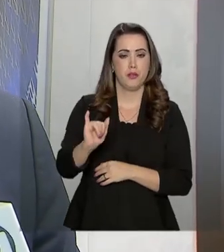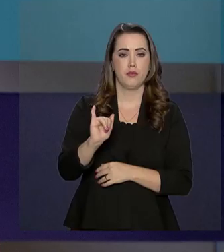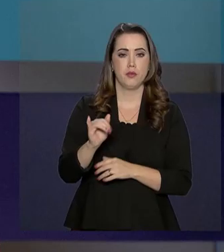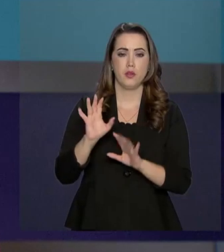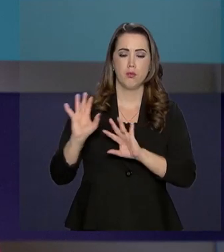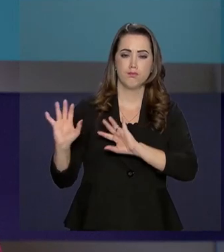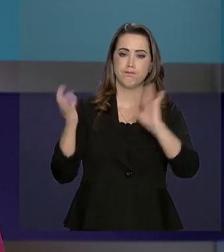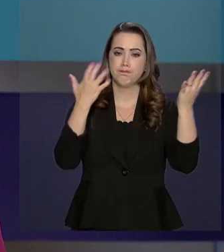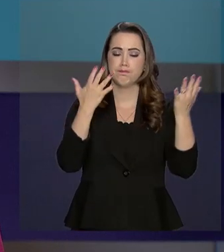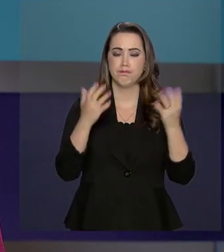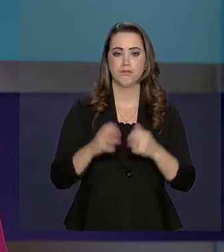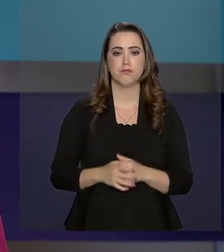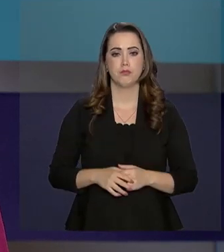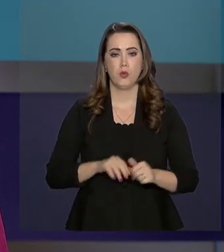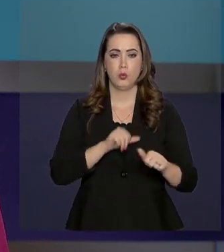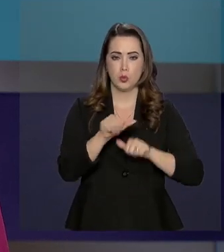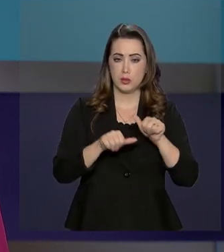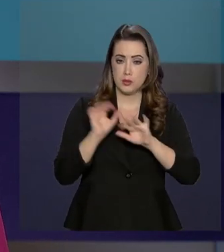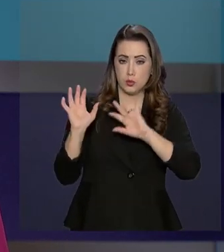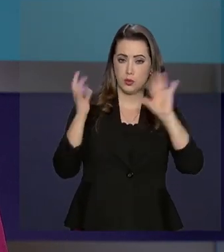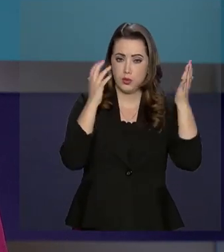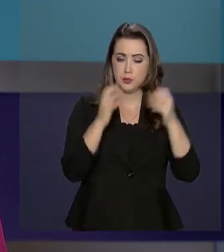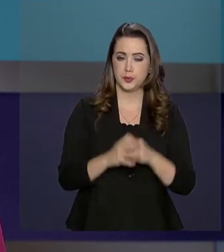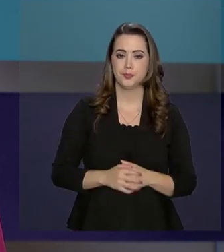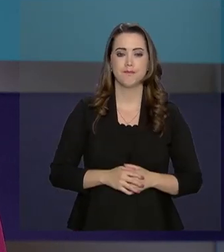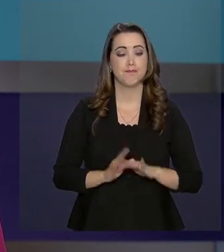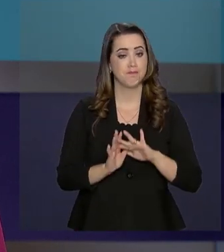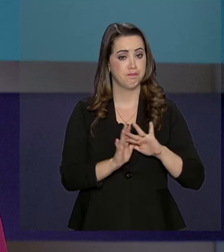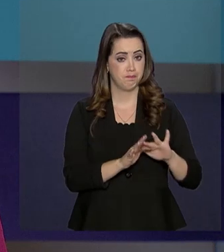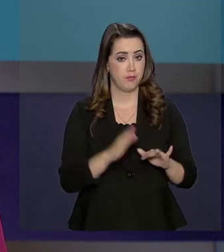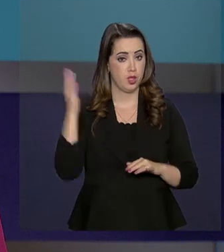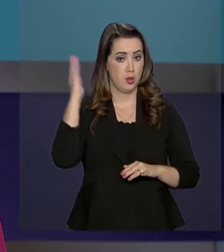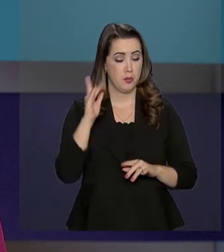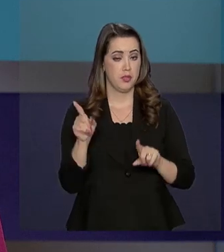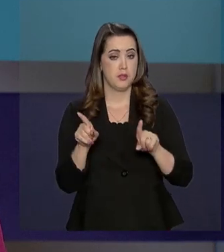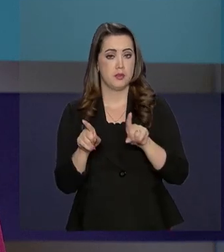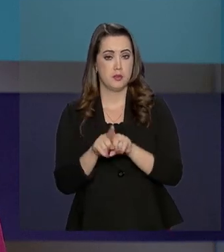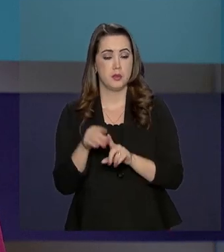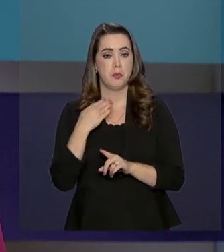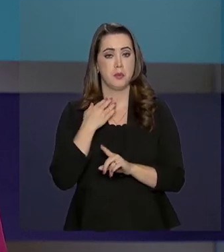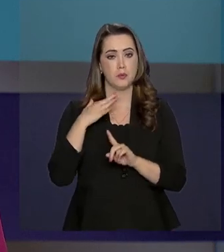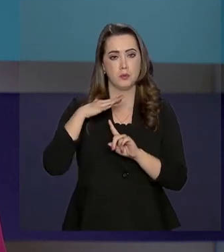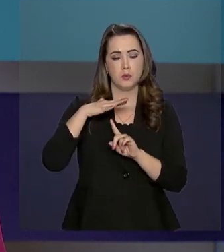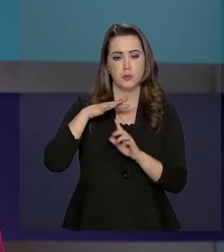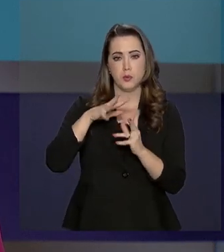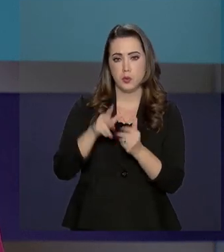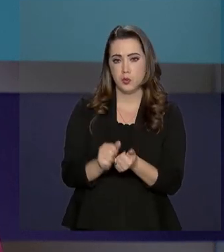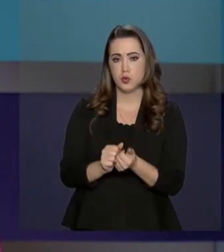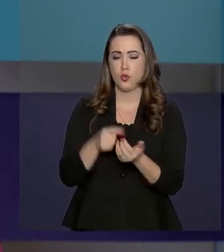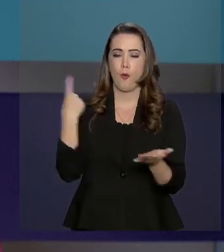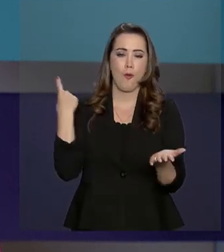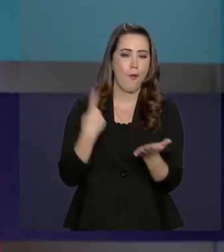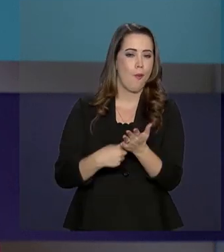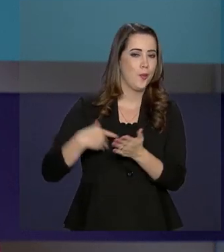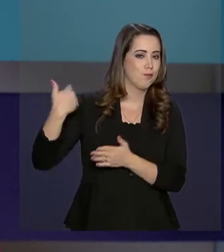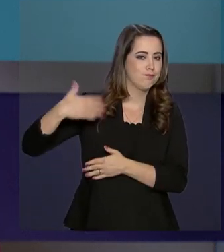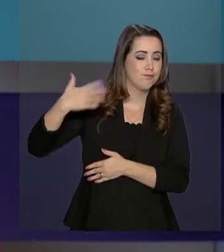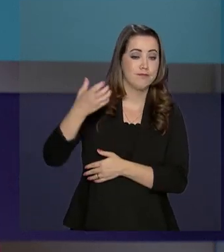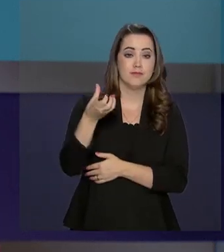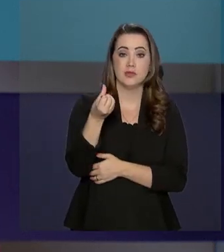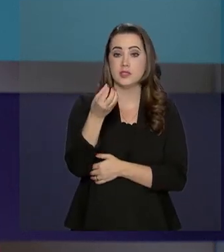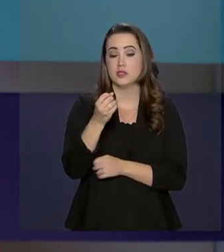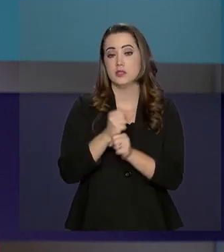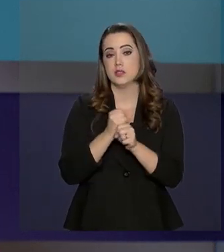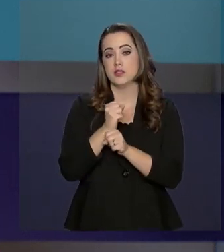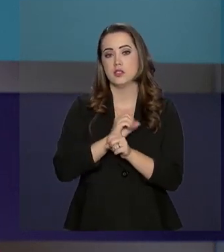climáticas. Brasil e Banco Mundial mantêm uma parceria histórica. São 60 anos de investimentos